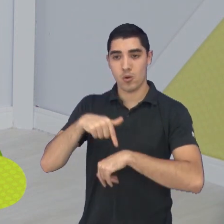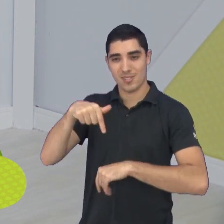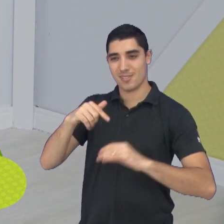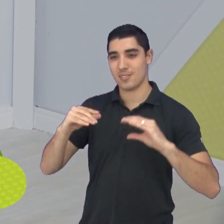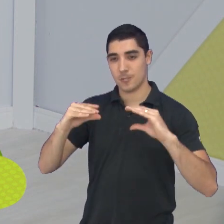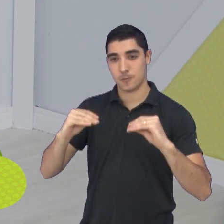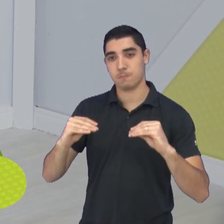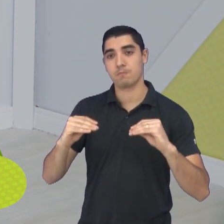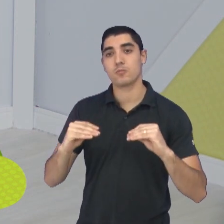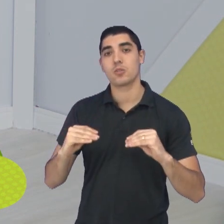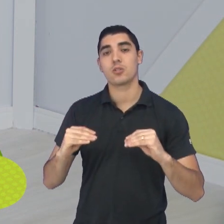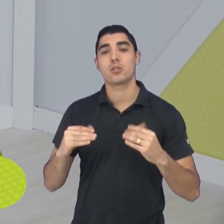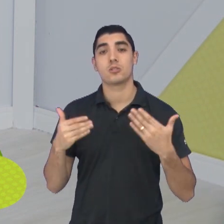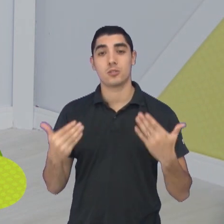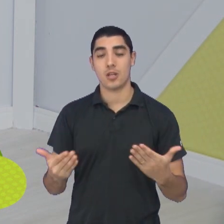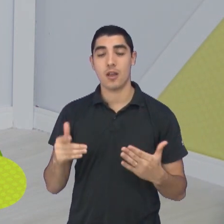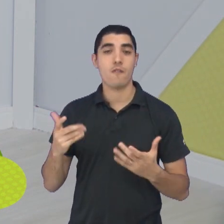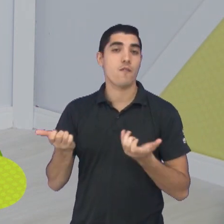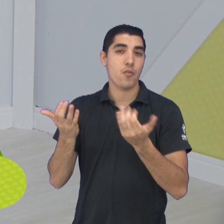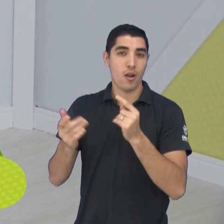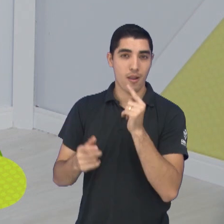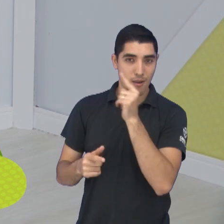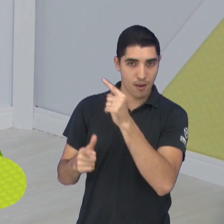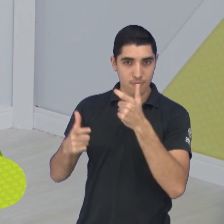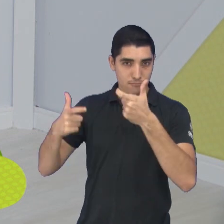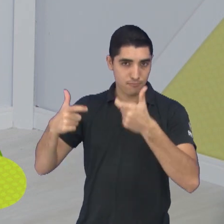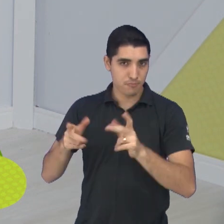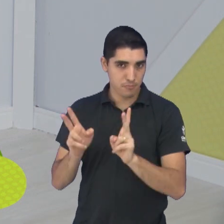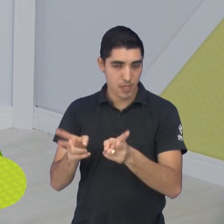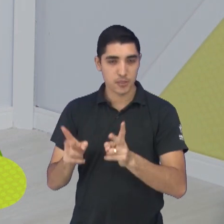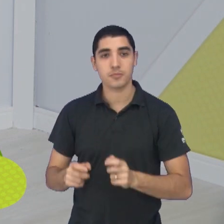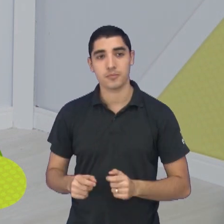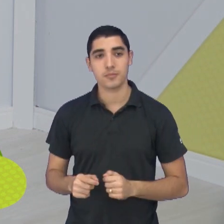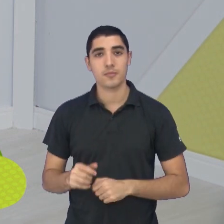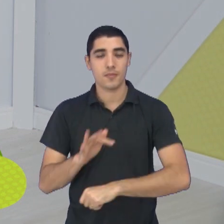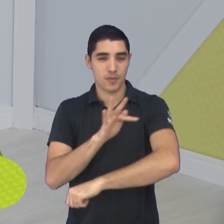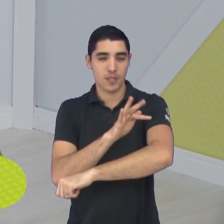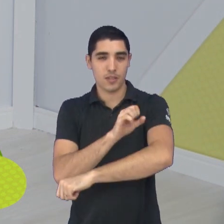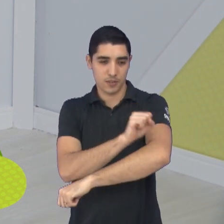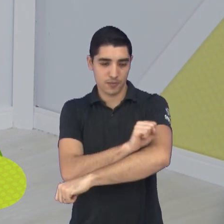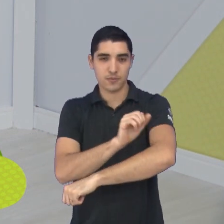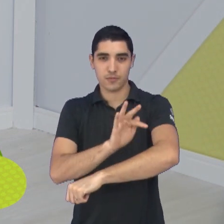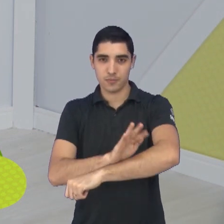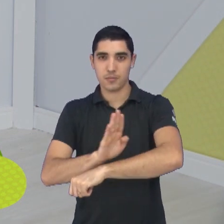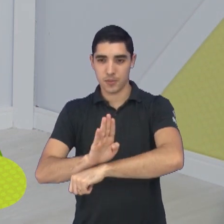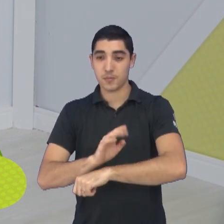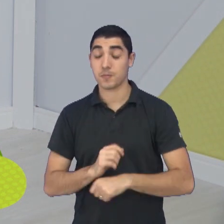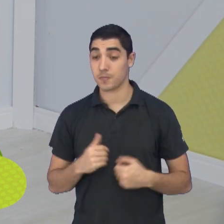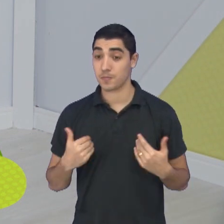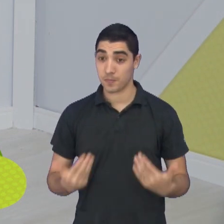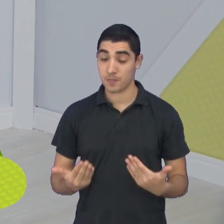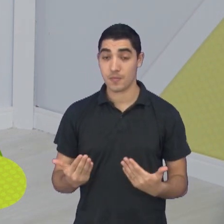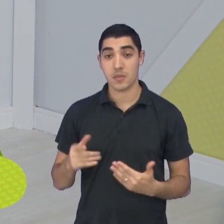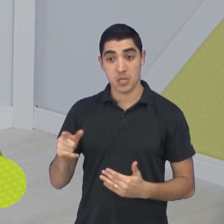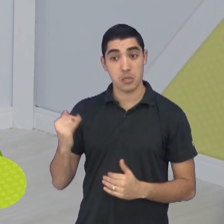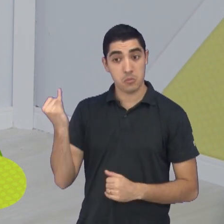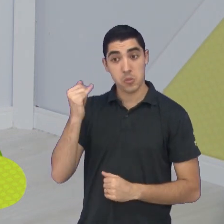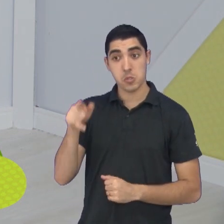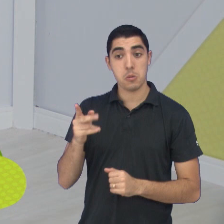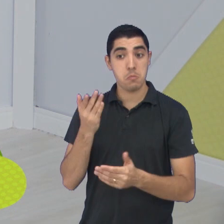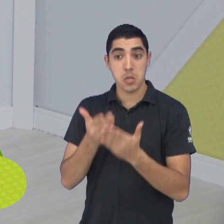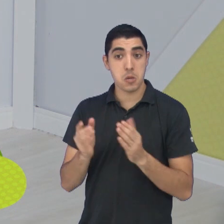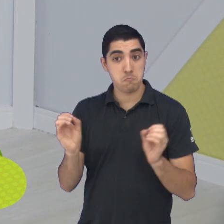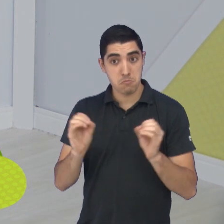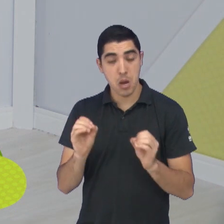Complexo Esportivo Arrudão, lá em Francisco Beltrão. Parabéns pela vitória. São José Futsal está invicto, hein? Um empate e uma vitória em